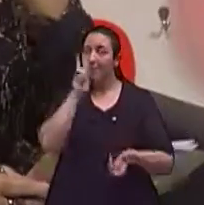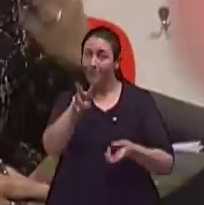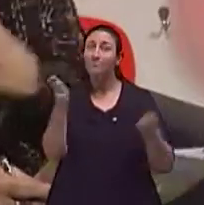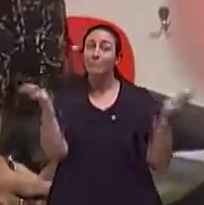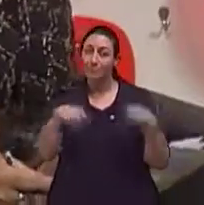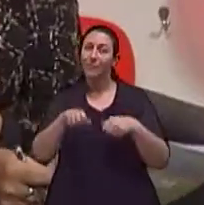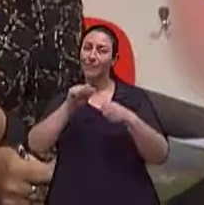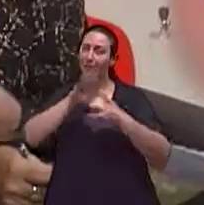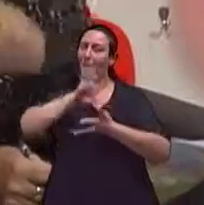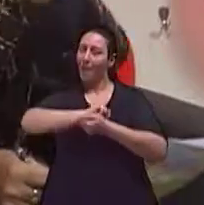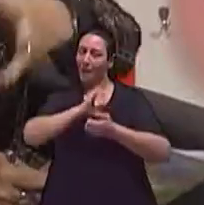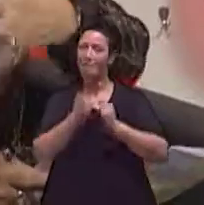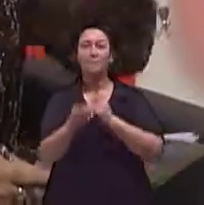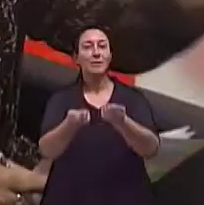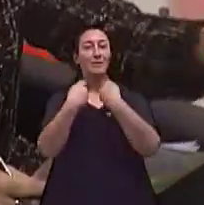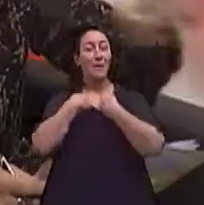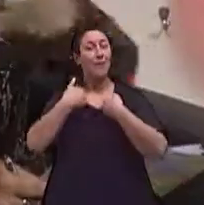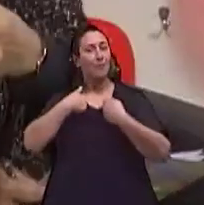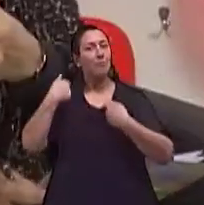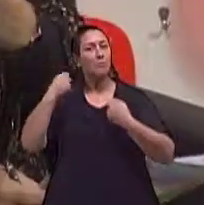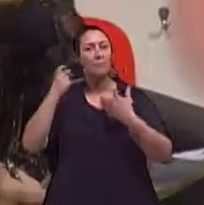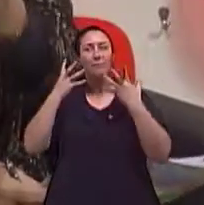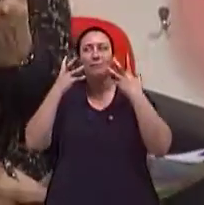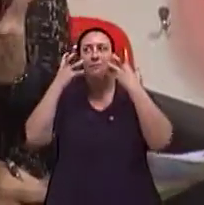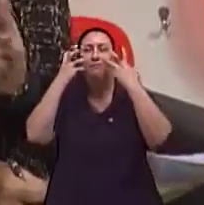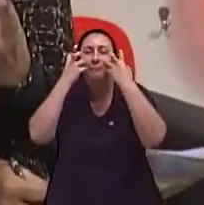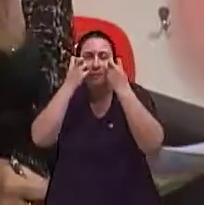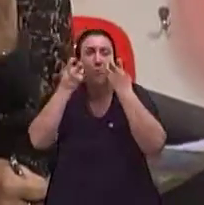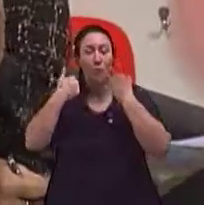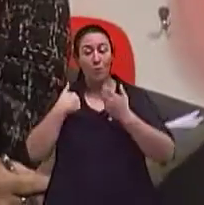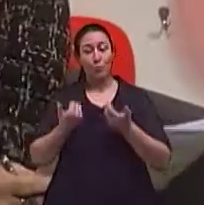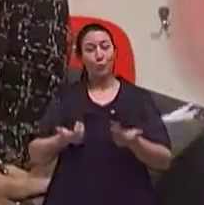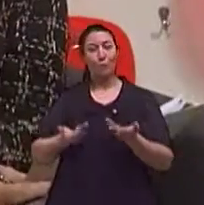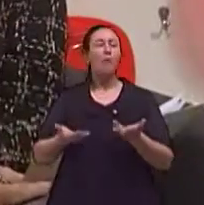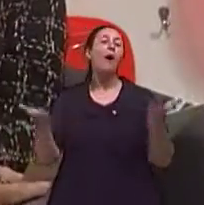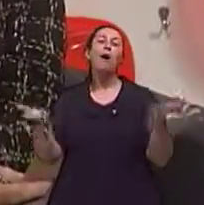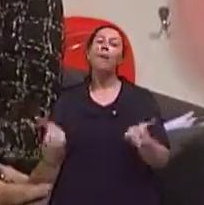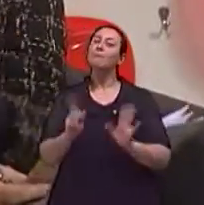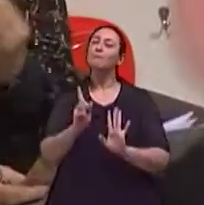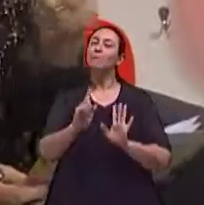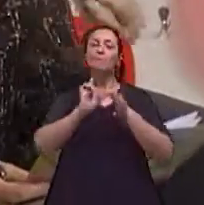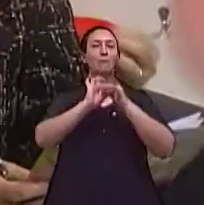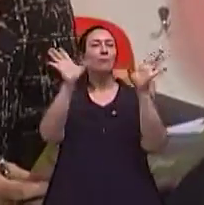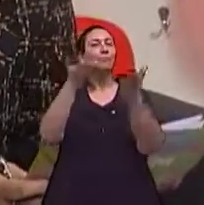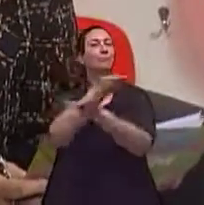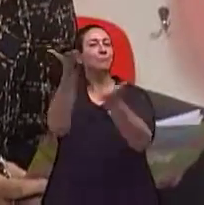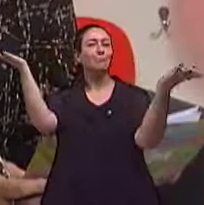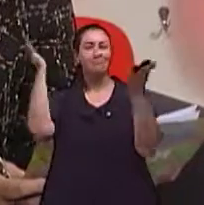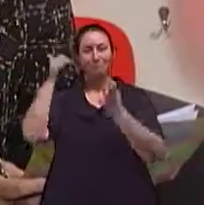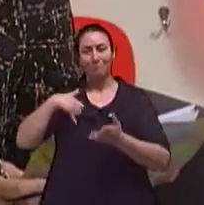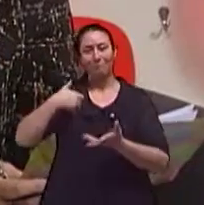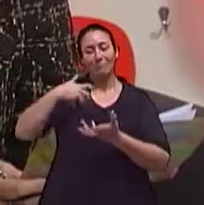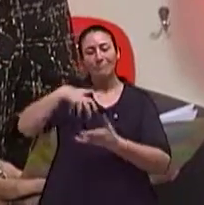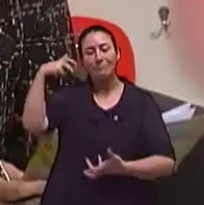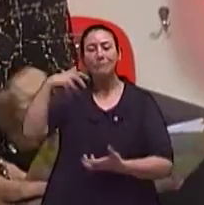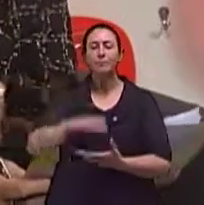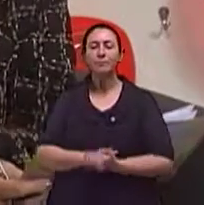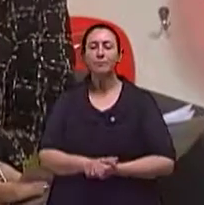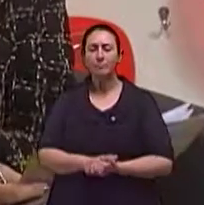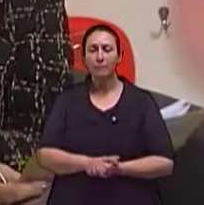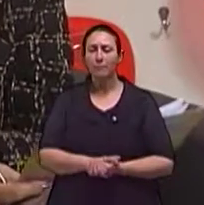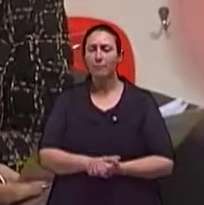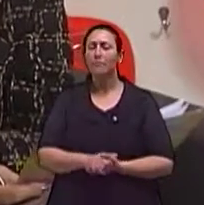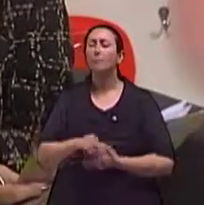que a arte faz com a gente. Eu tive que envelhecer jovem para fazer. E agora, graças a Deus, não tem. Mas eu queria pegar também uma coisa que o